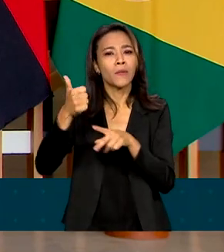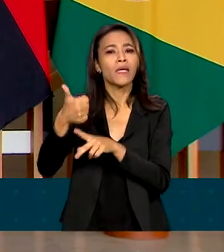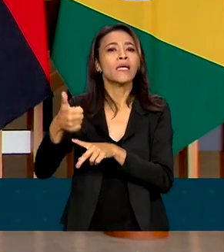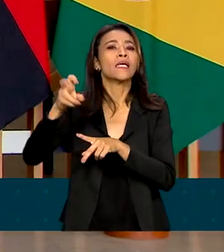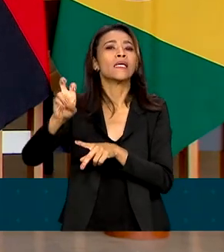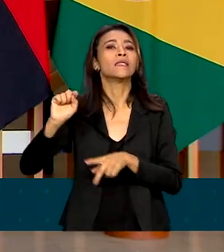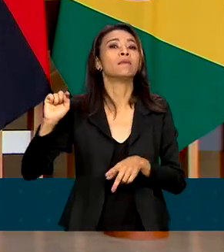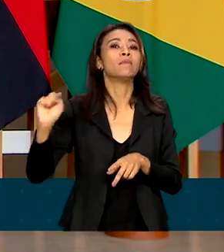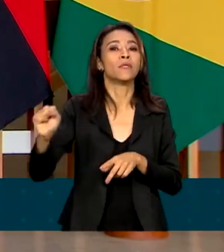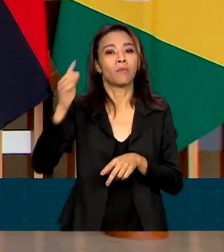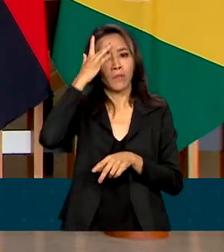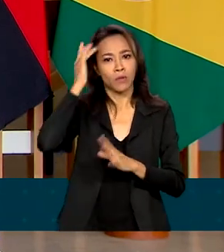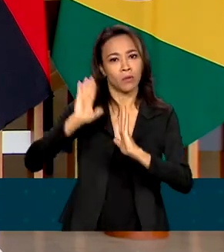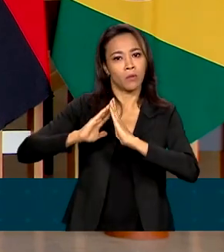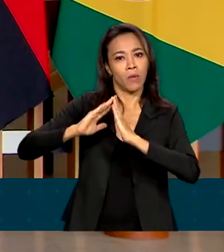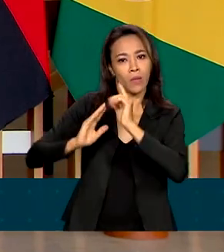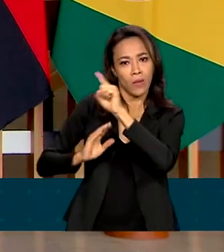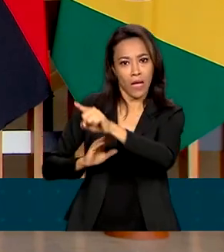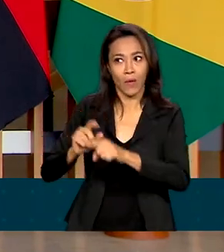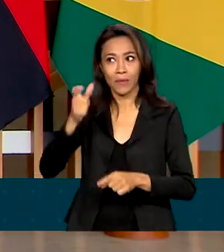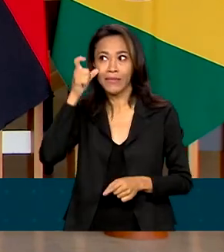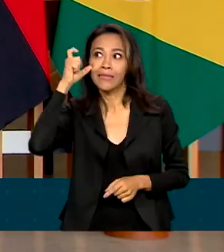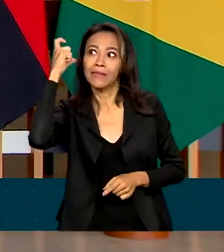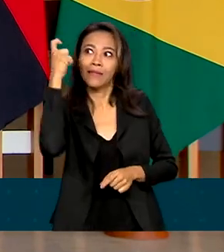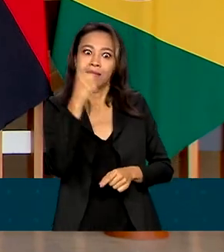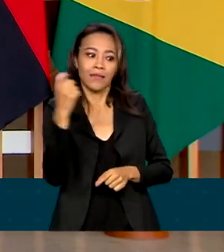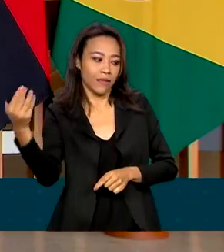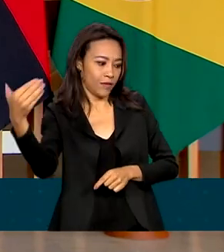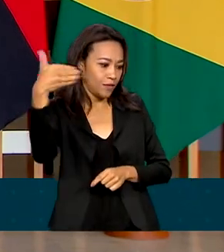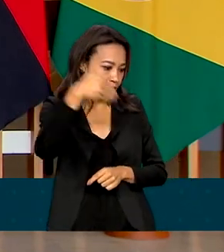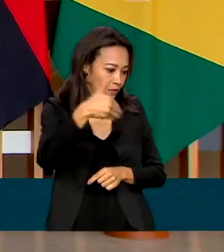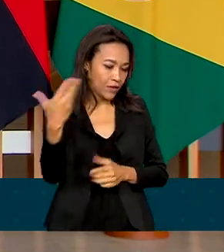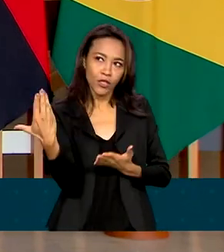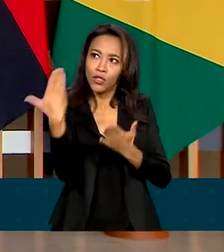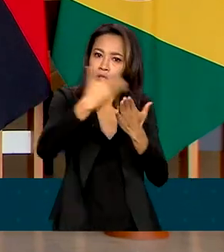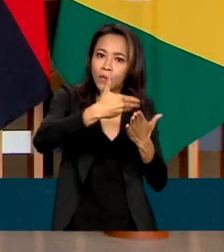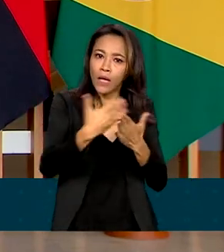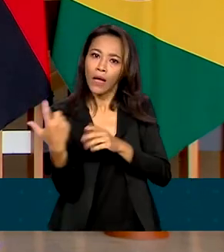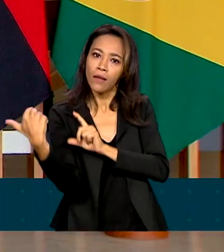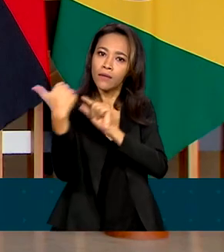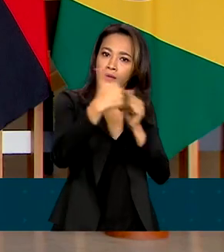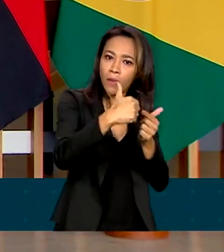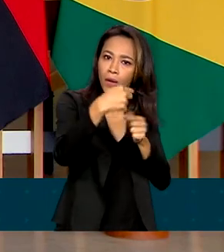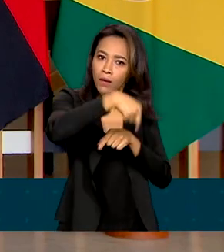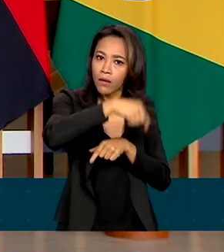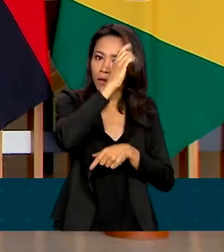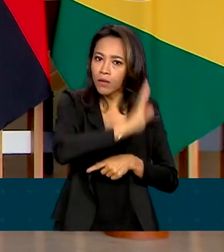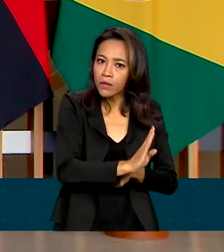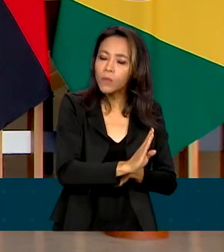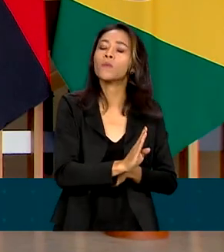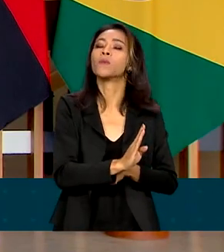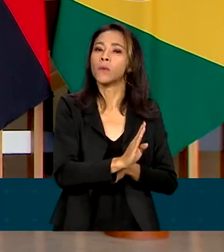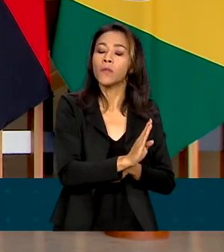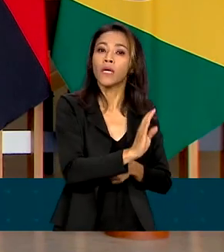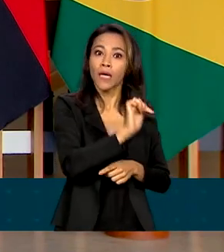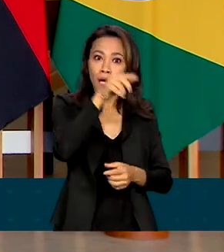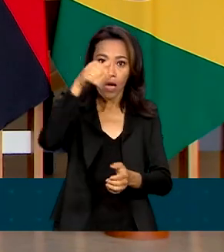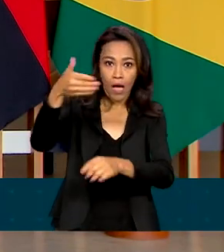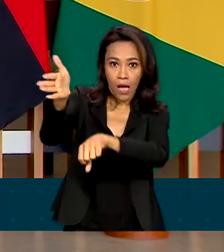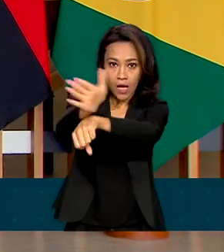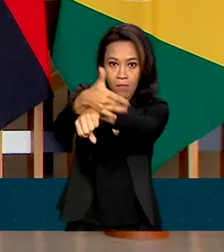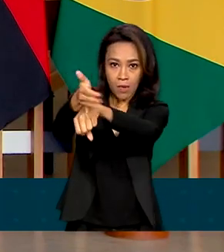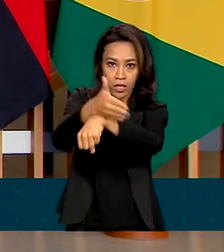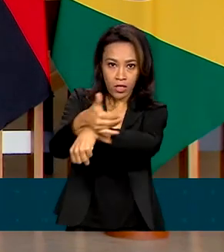pessoas. O interesse dos angolanos em visitar, estudar e trabalhar no Brasil transformou a embaixada em